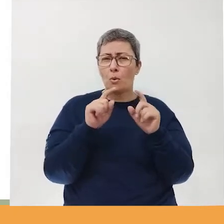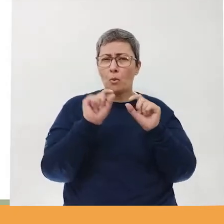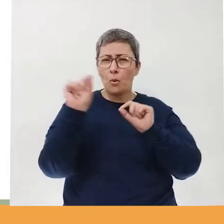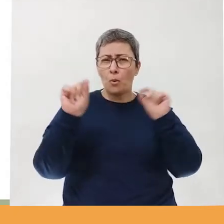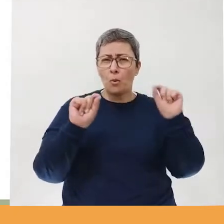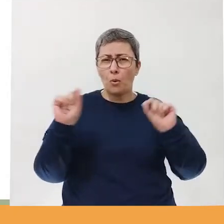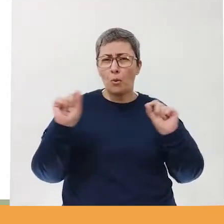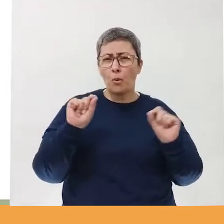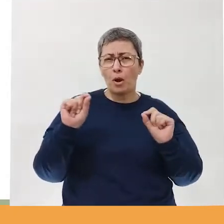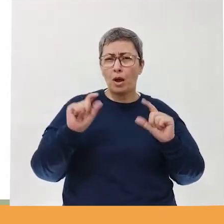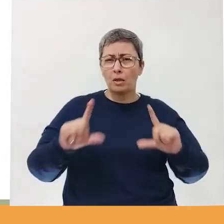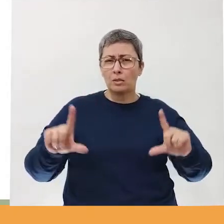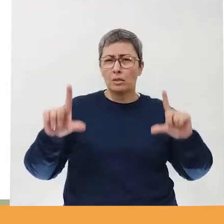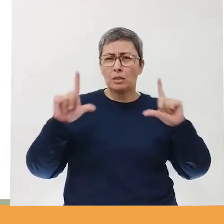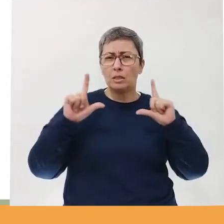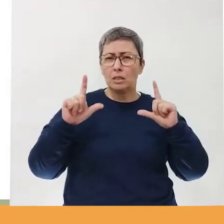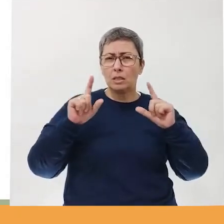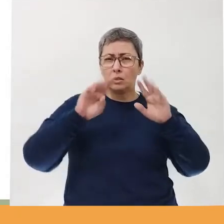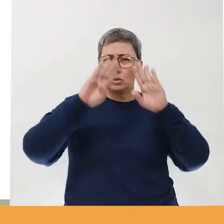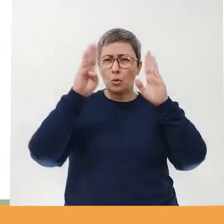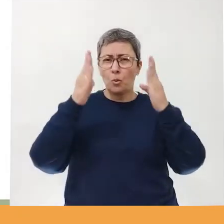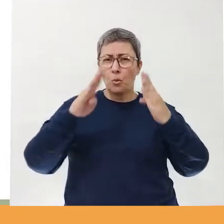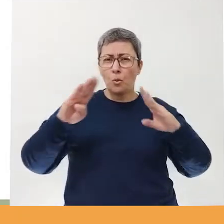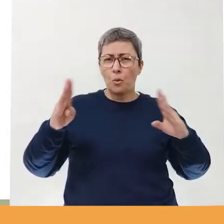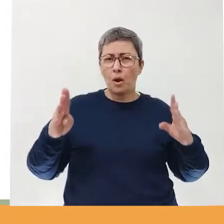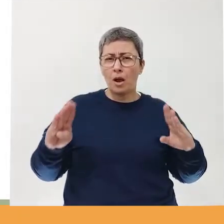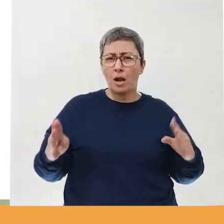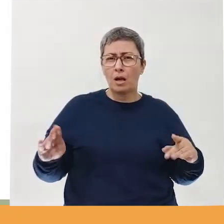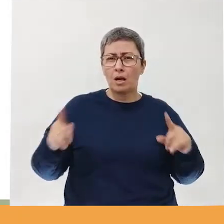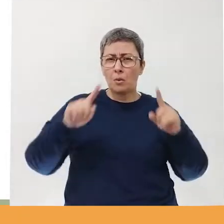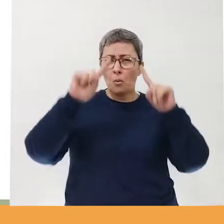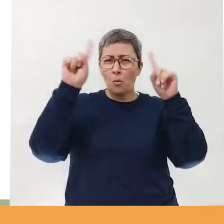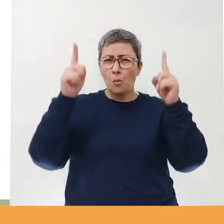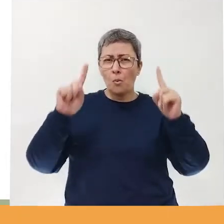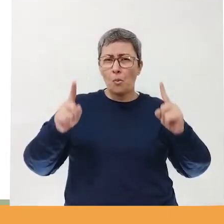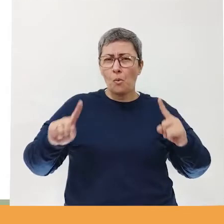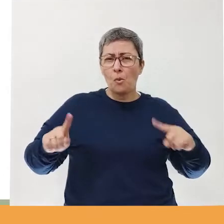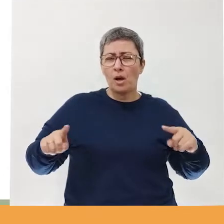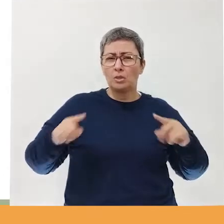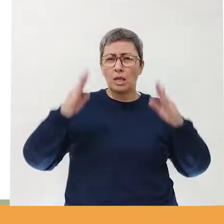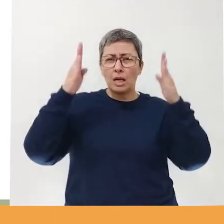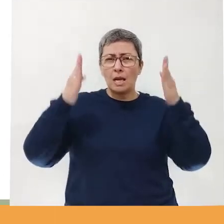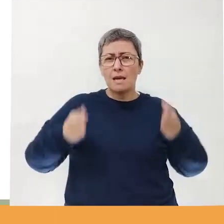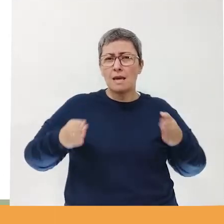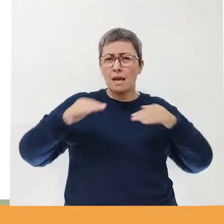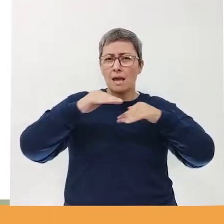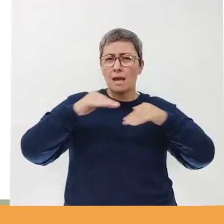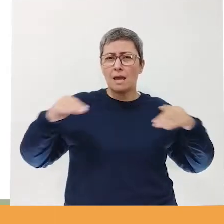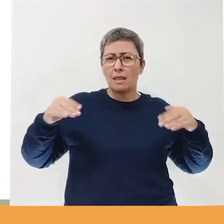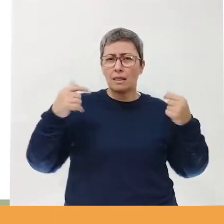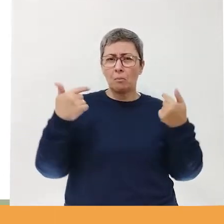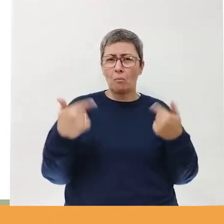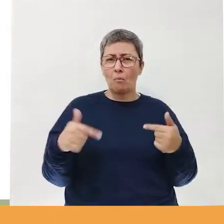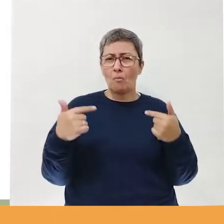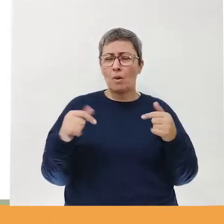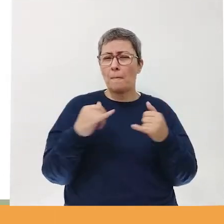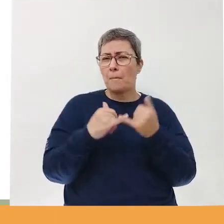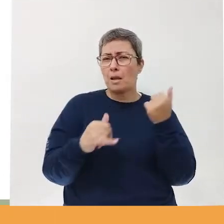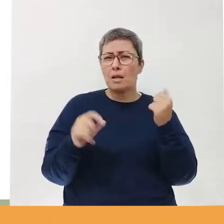parte dos elementos desse quadro, eles estão em linhas sinuosas, né? São linhas, as linhas não são retas. É como